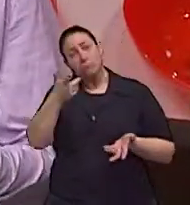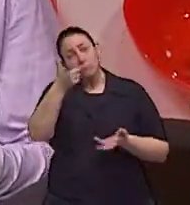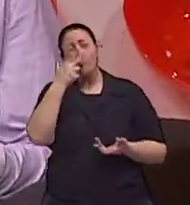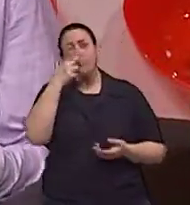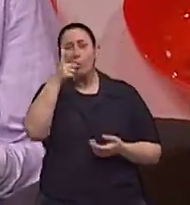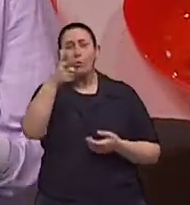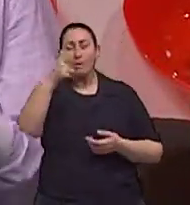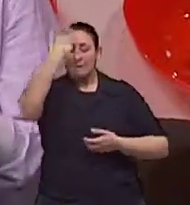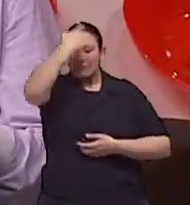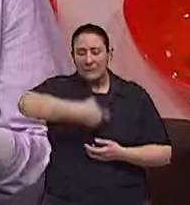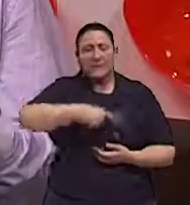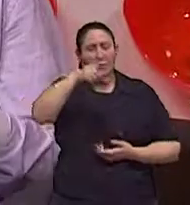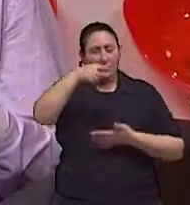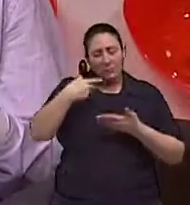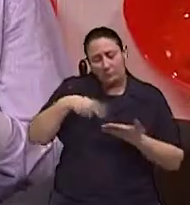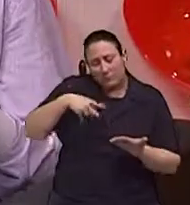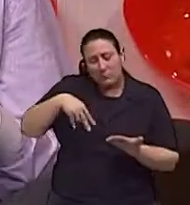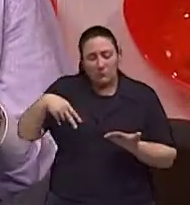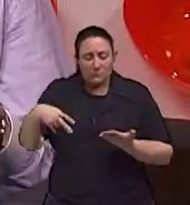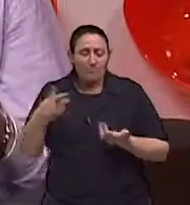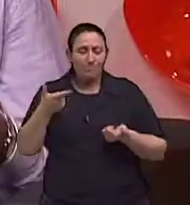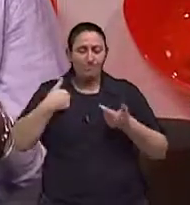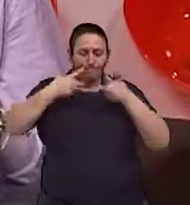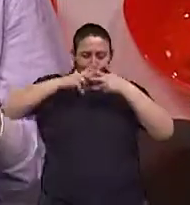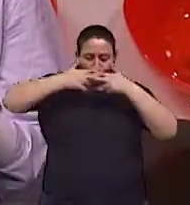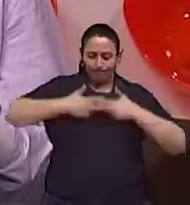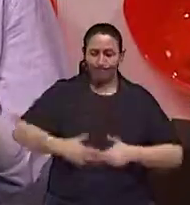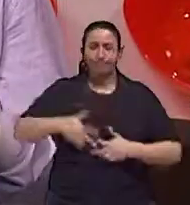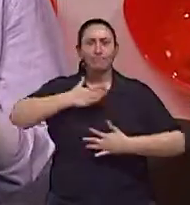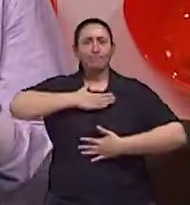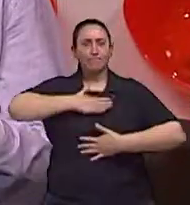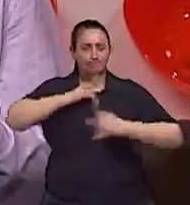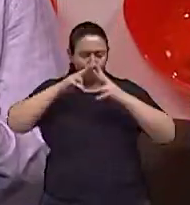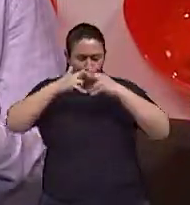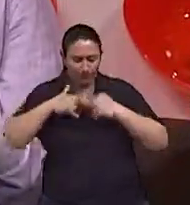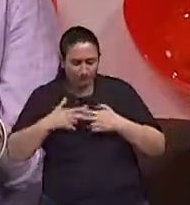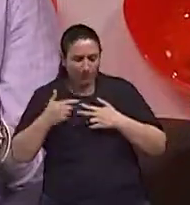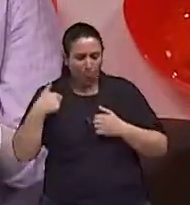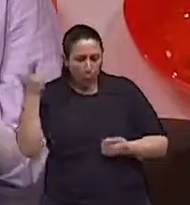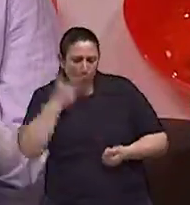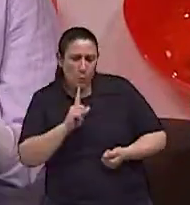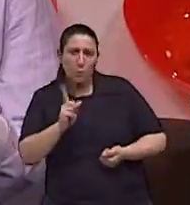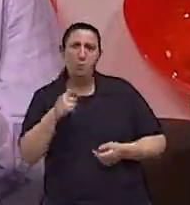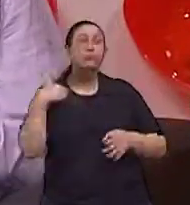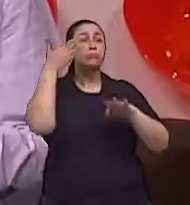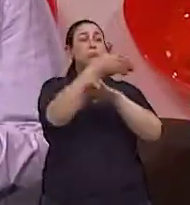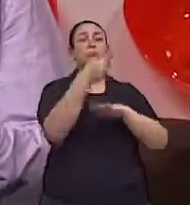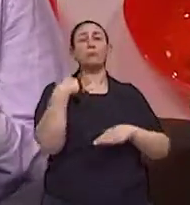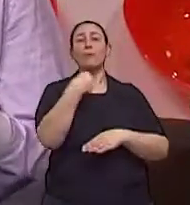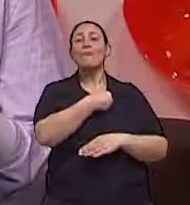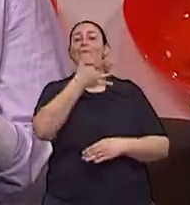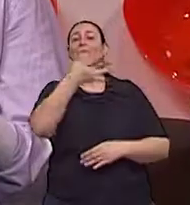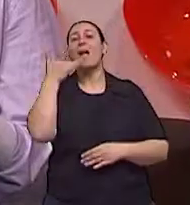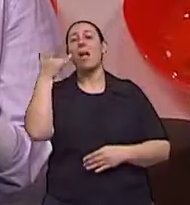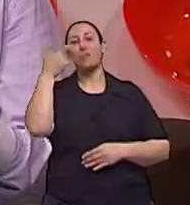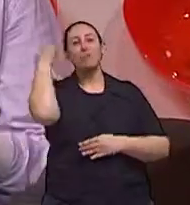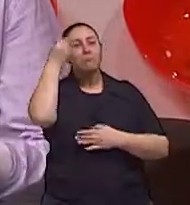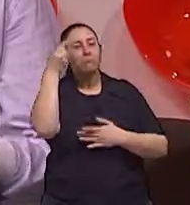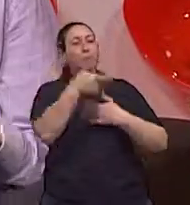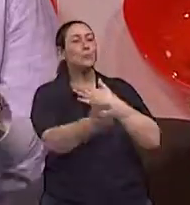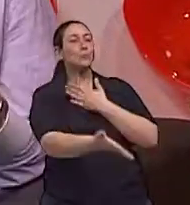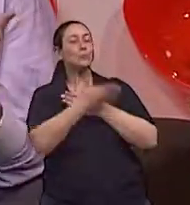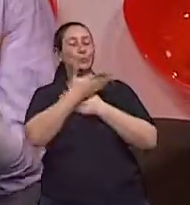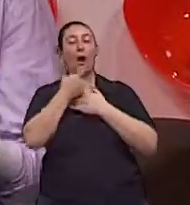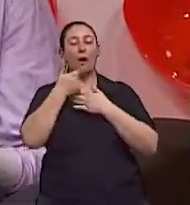menos isso ou seja ele vai sinalizar ele vai apontar as questões mais importantes nossas e com isso nós vamos ter possibilidades